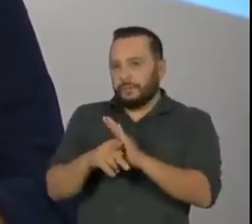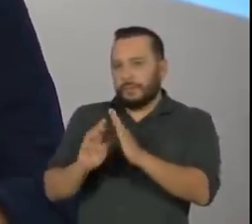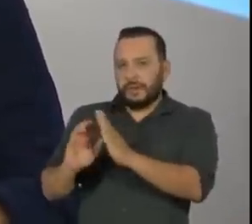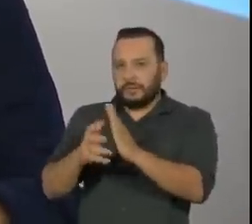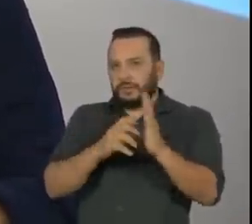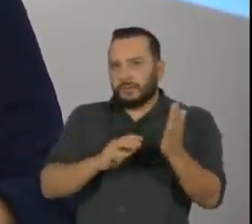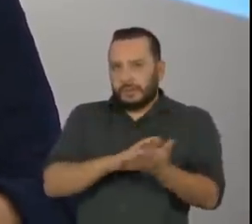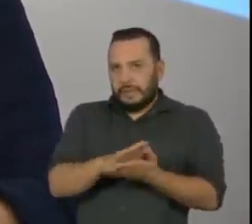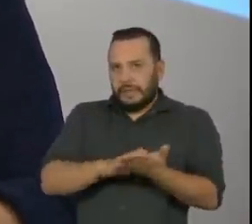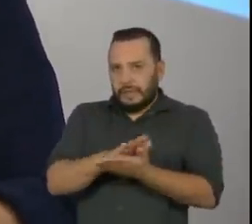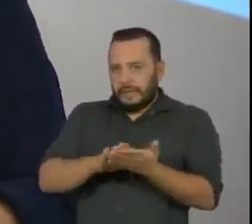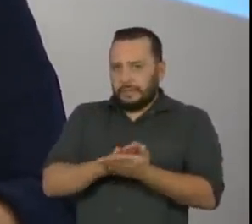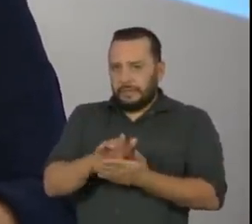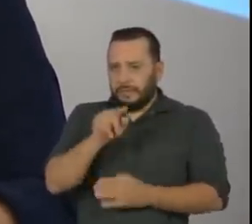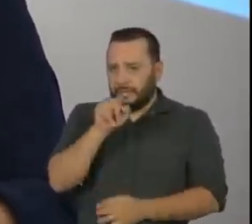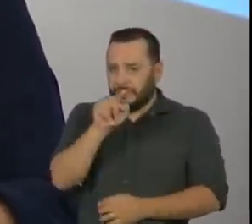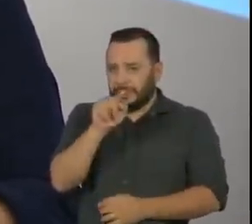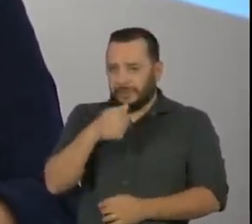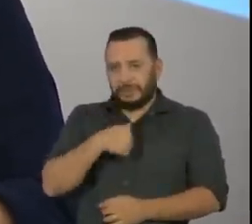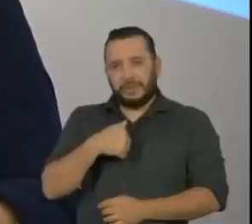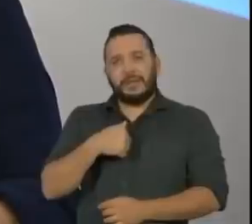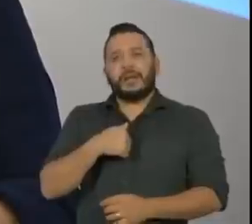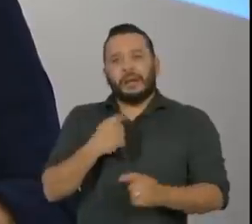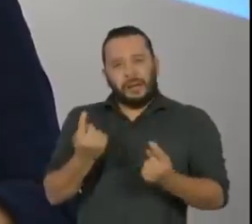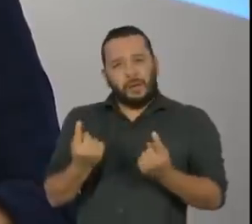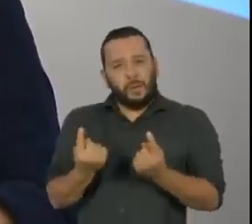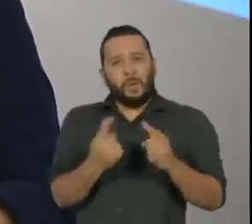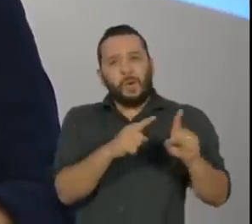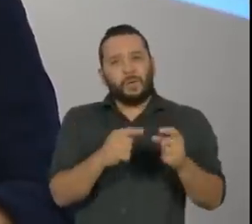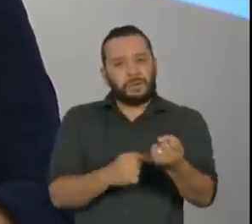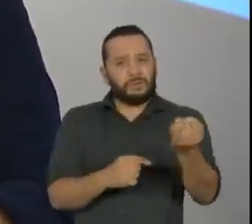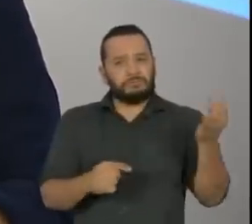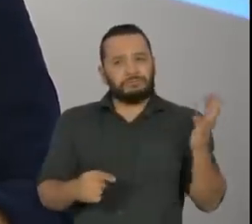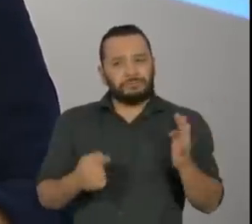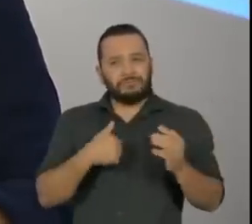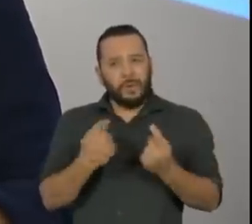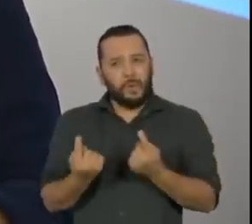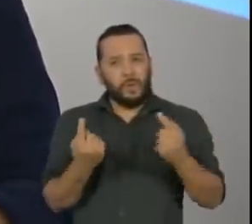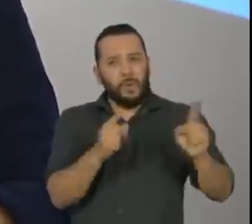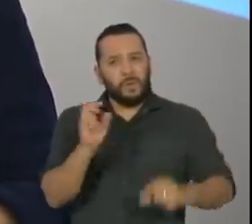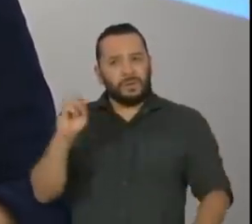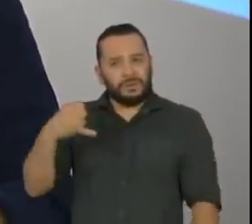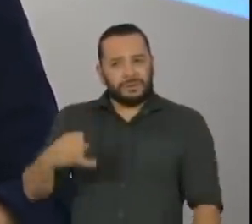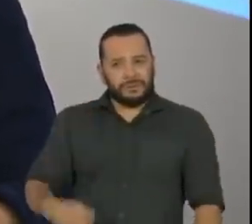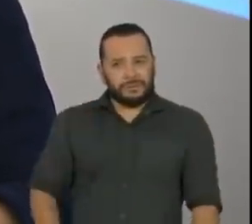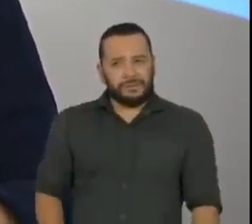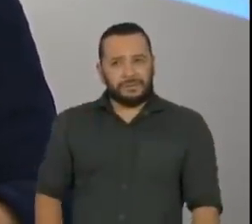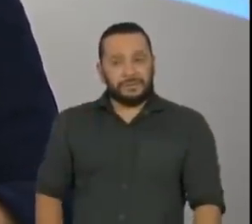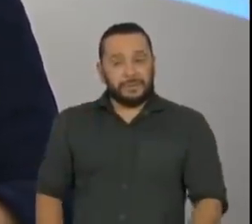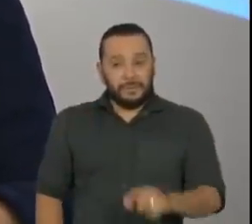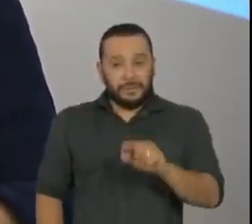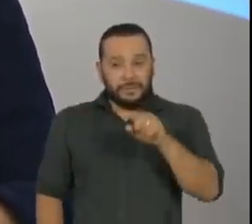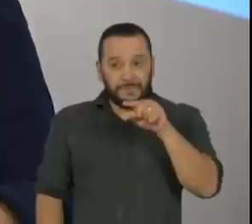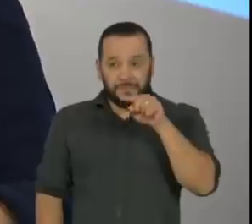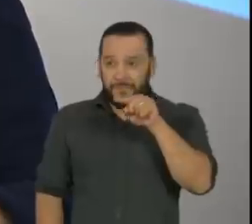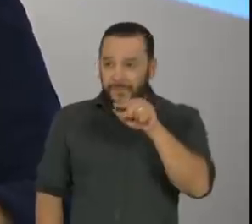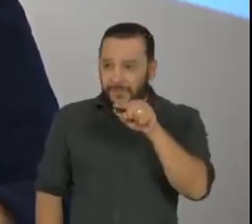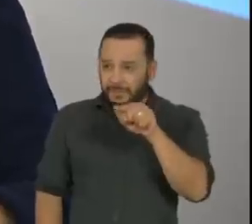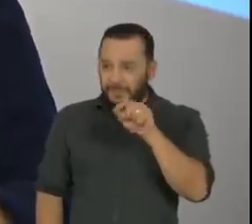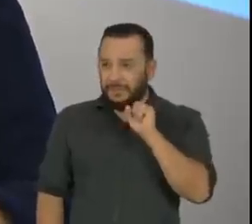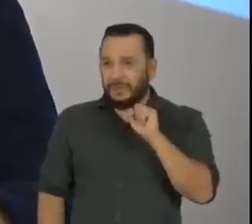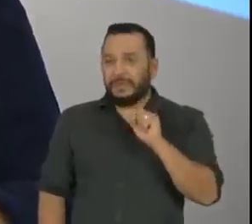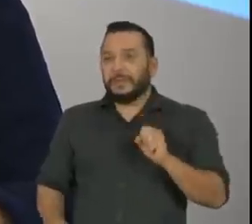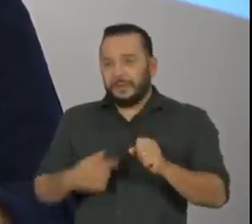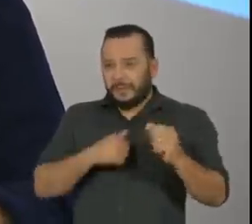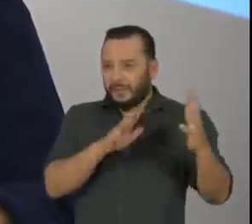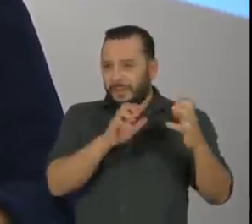ao fazer oposição política a algumas figuras. E aí eu queria entrar nas suas constantes brigas com o